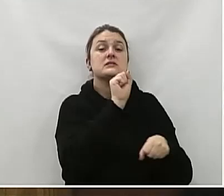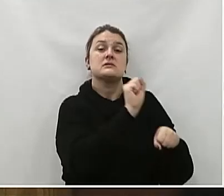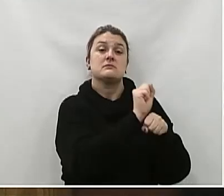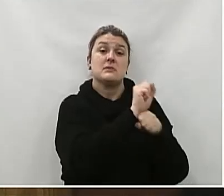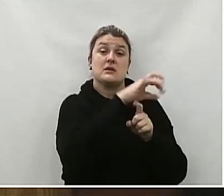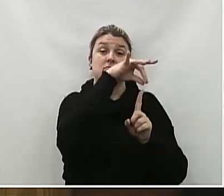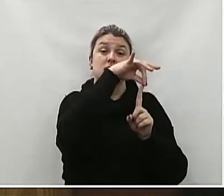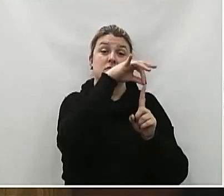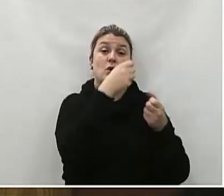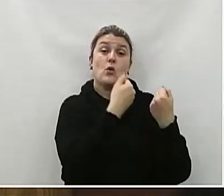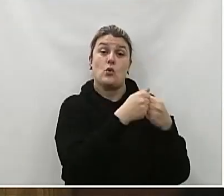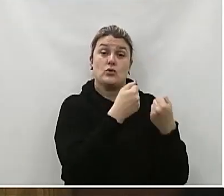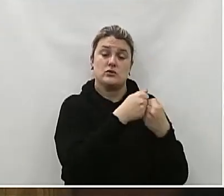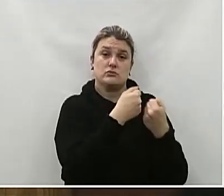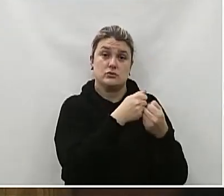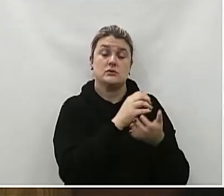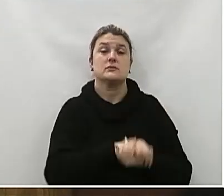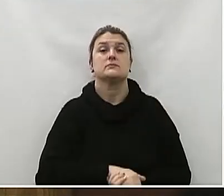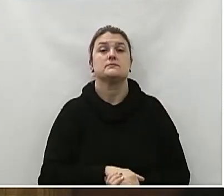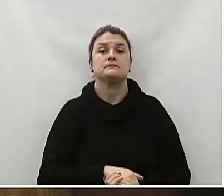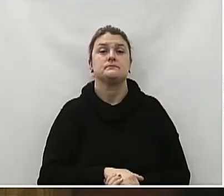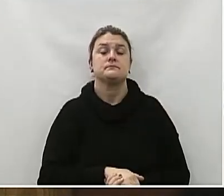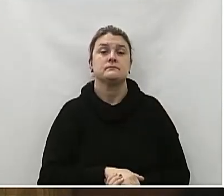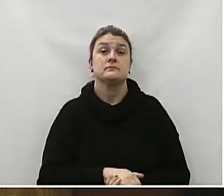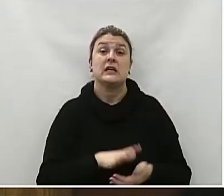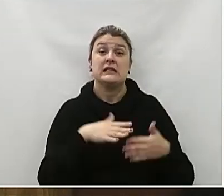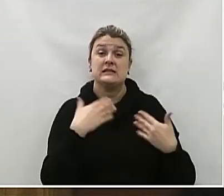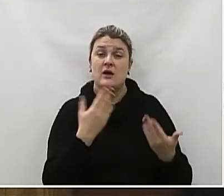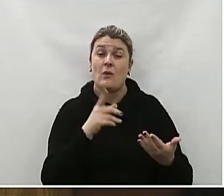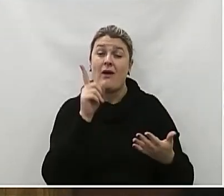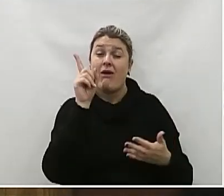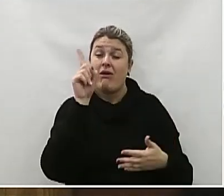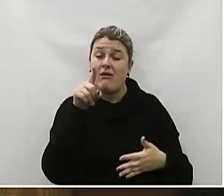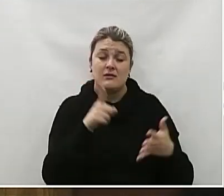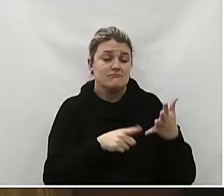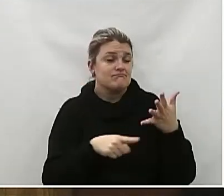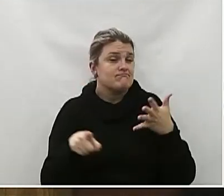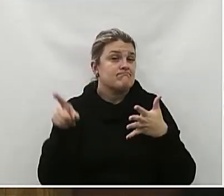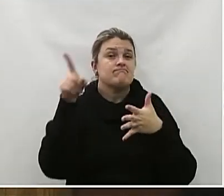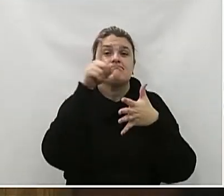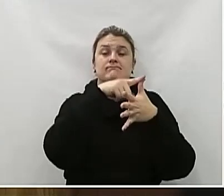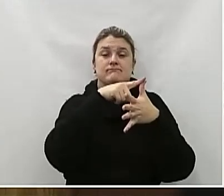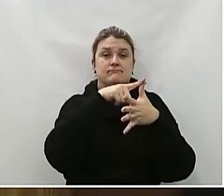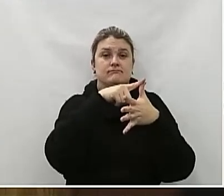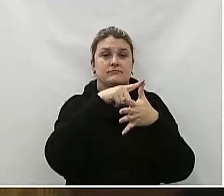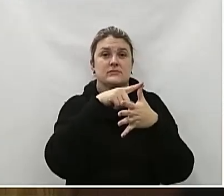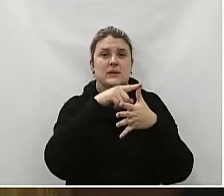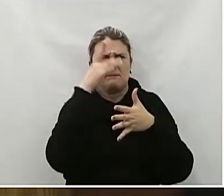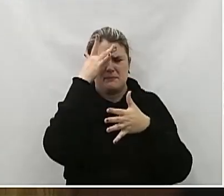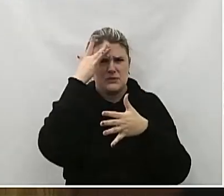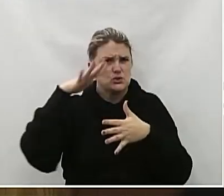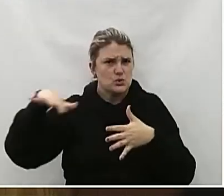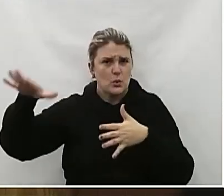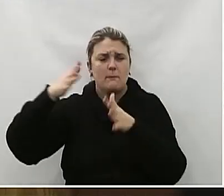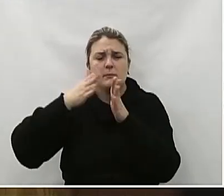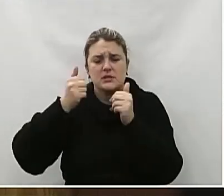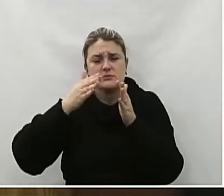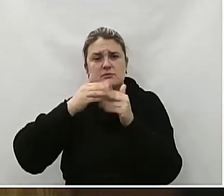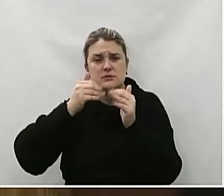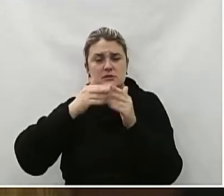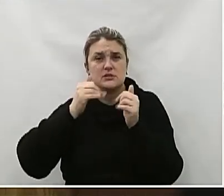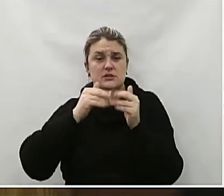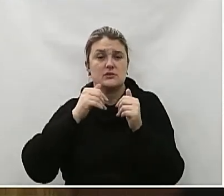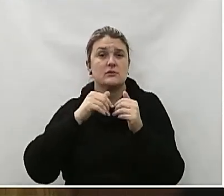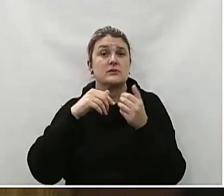tem como destino todos os bairros da cidade Sendo esta uma prioridade e uma necessidade da comunidade Solicito que a referida indicação seja